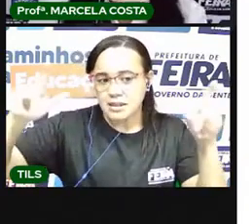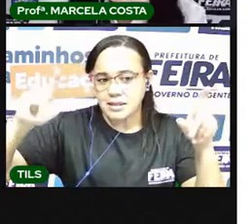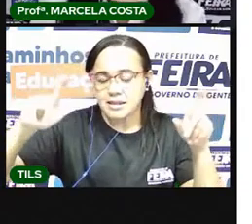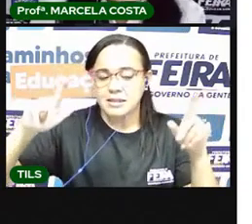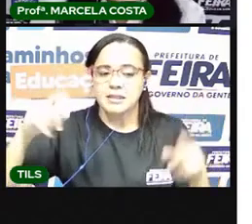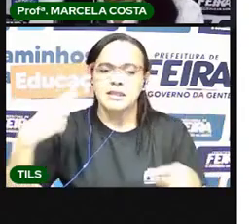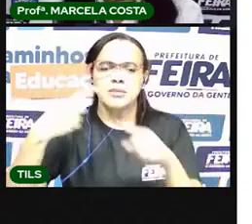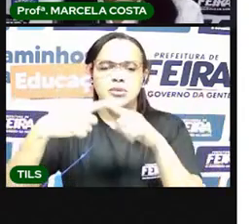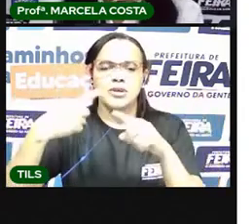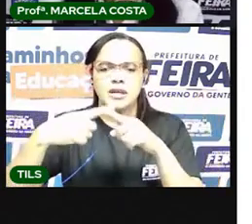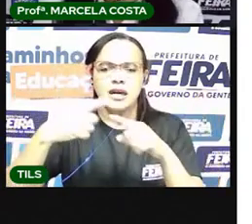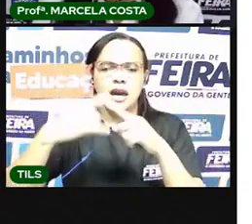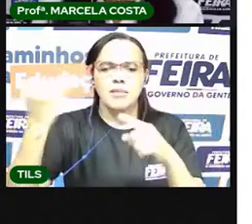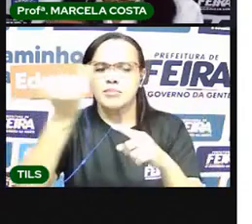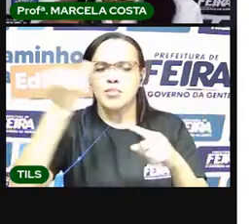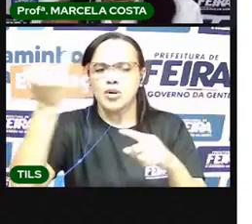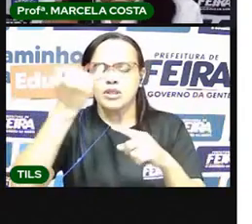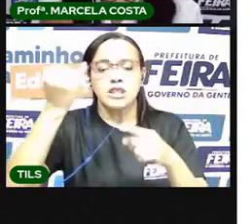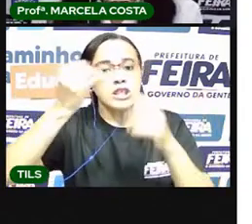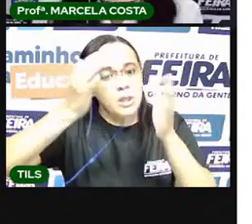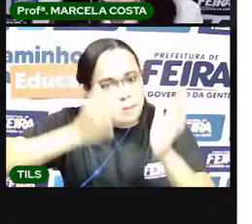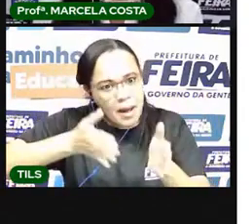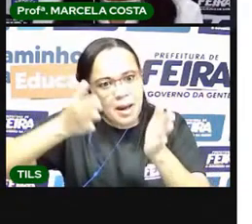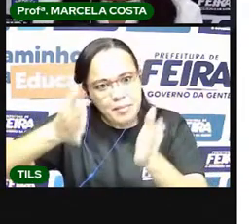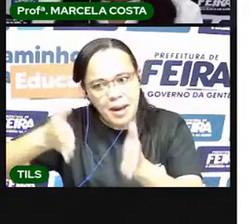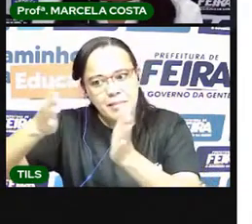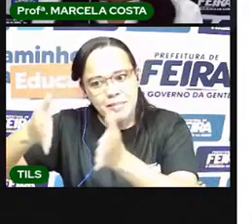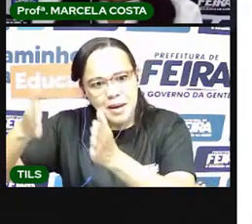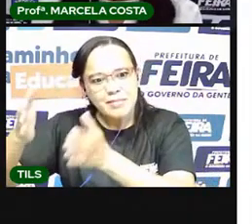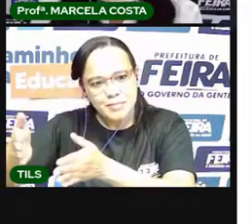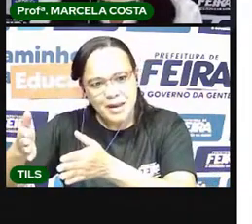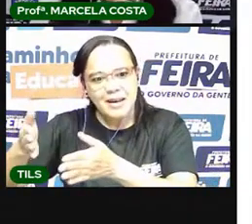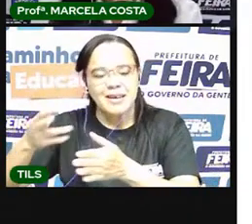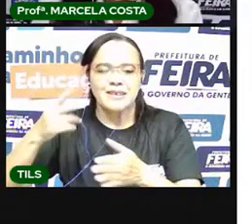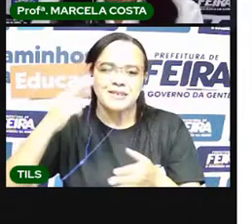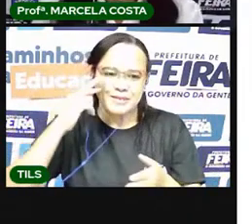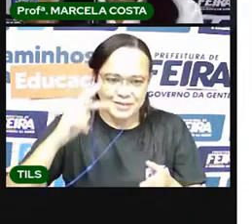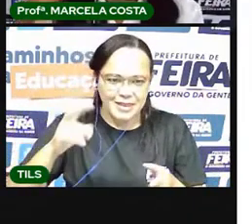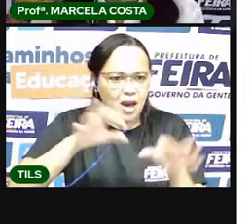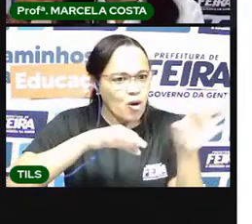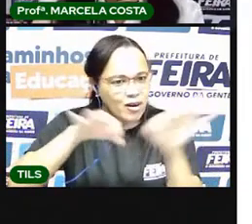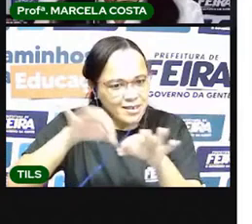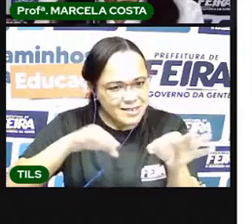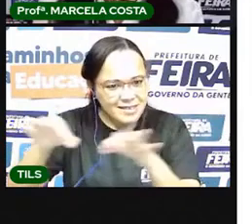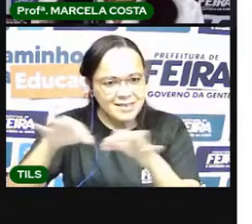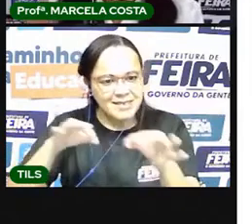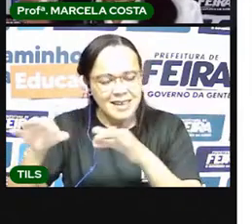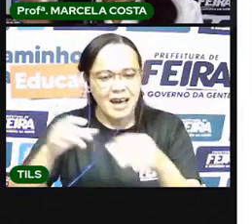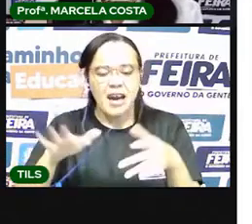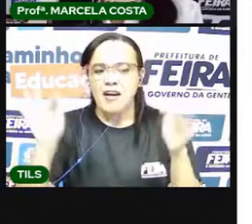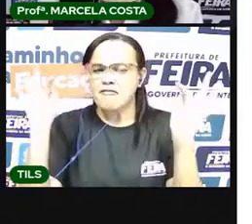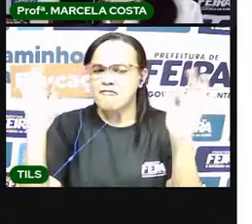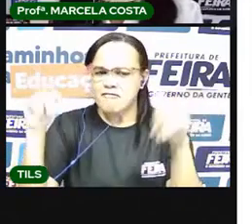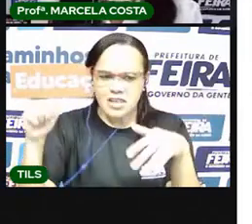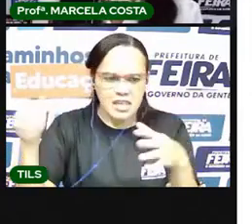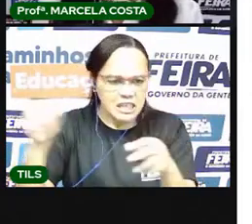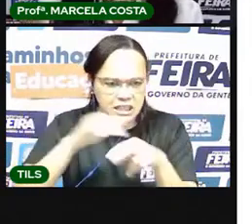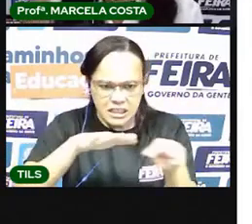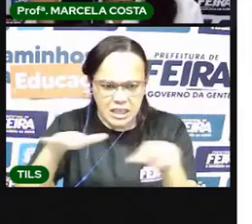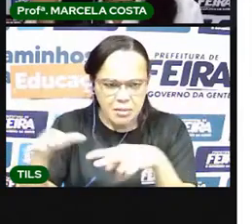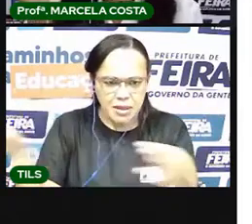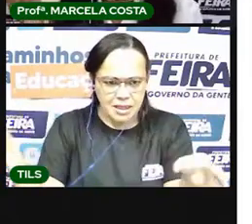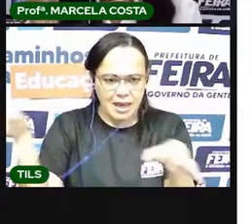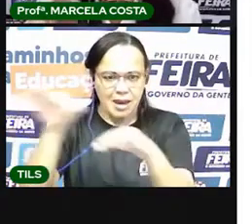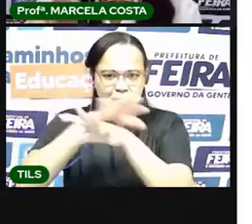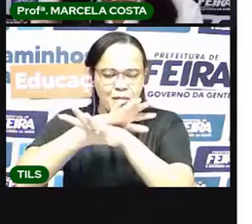programar Pra gente saber quais os seus dias que vão ser o final de semana Lembrando que o final de semana É sábado, domingo